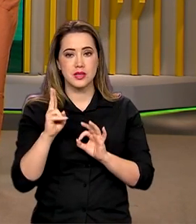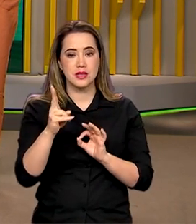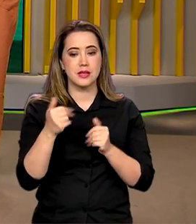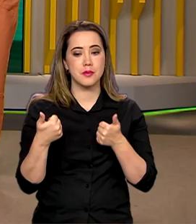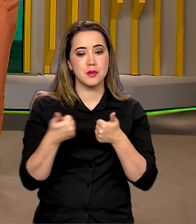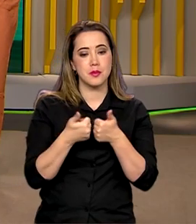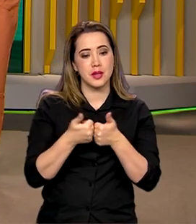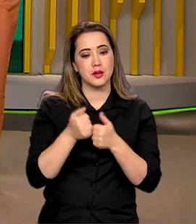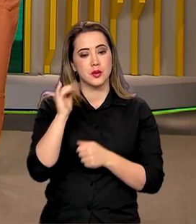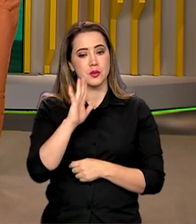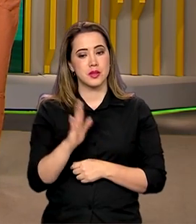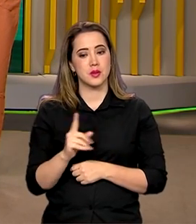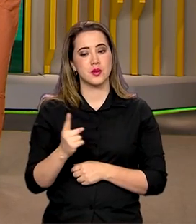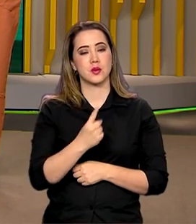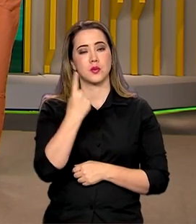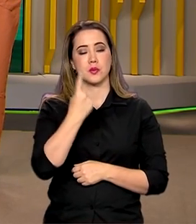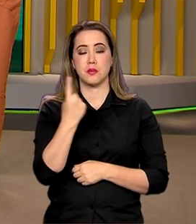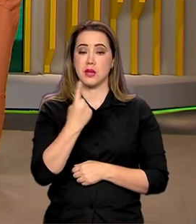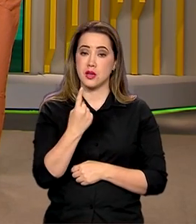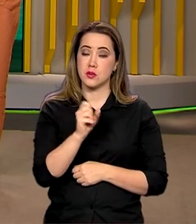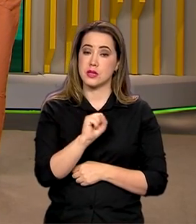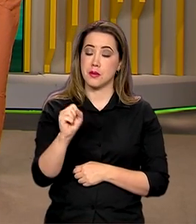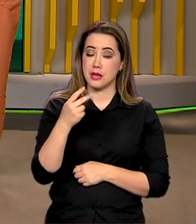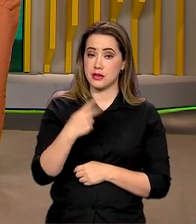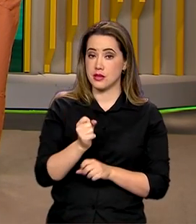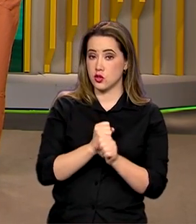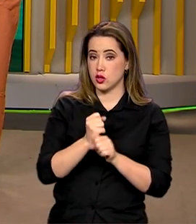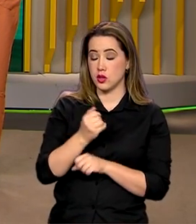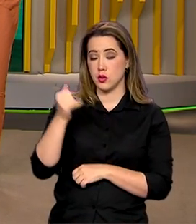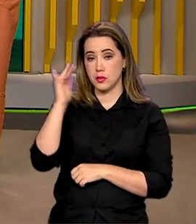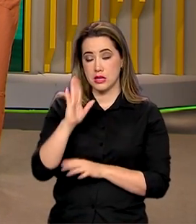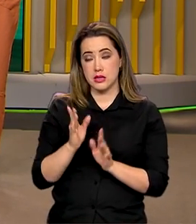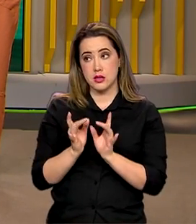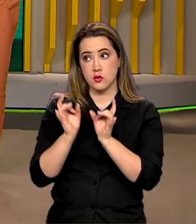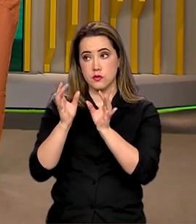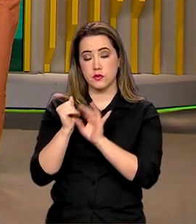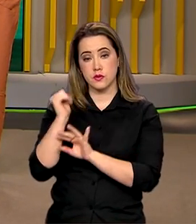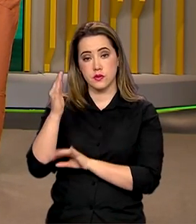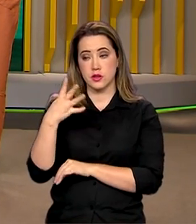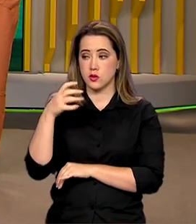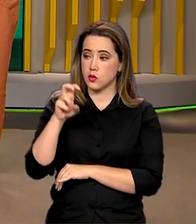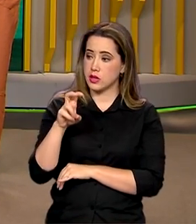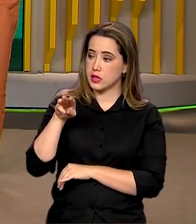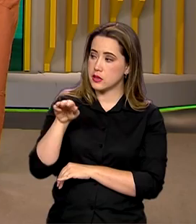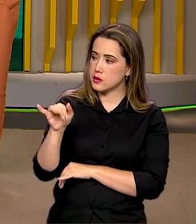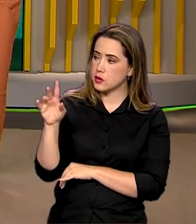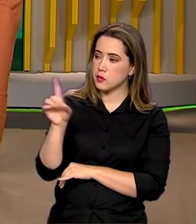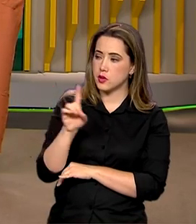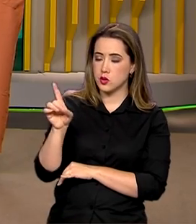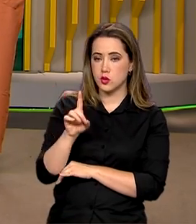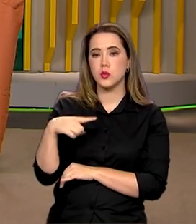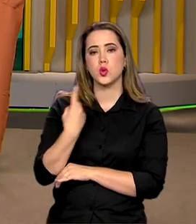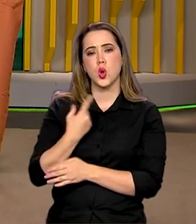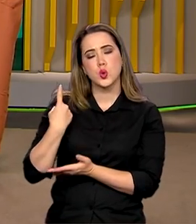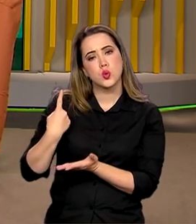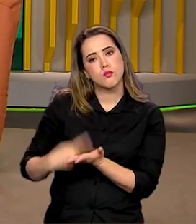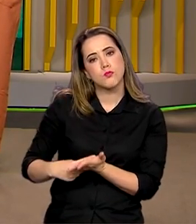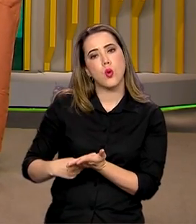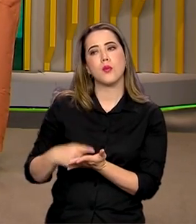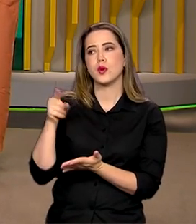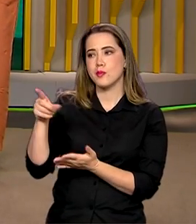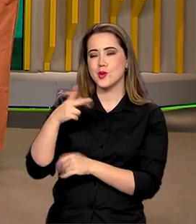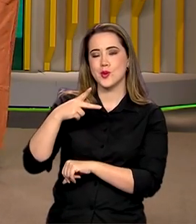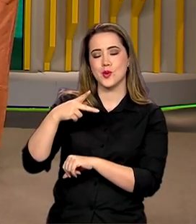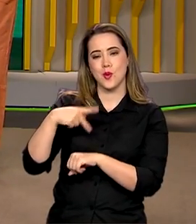primeiro semestre deste ano, o Brasil exportou 45 bilhões de dólares para o nosso grande parceiro asiático, um recorde